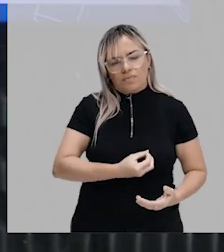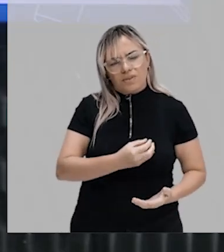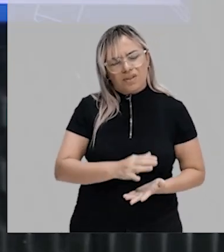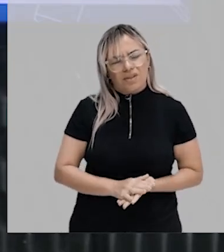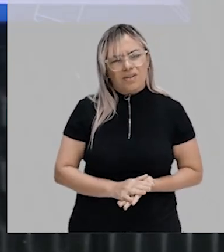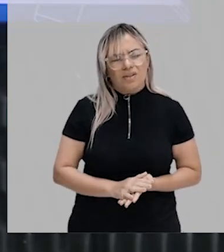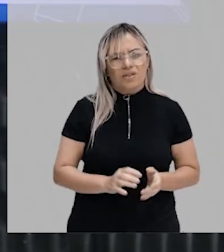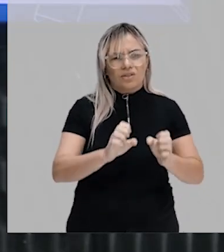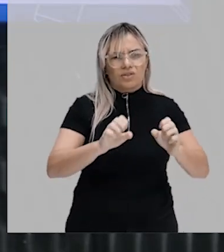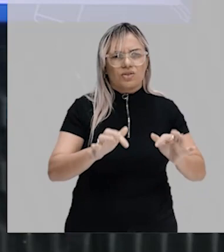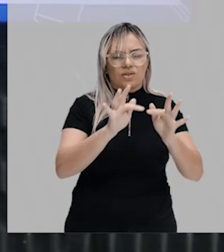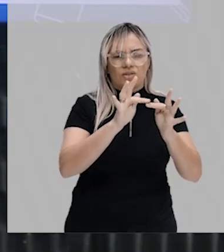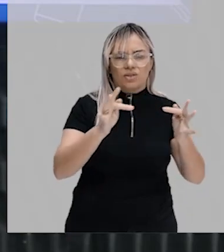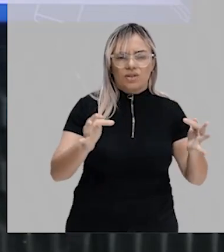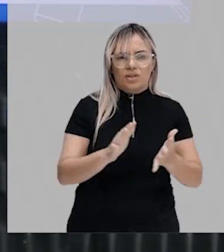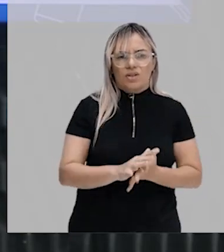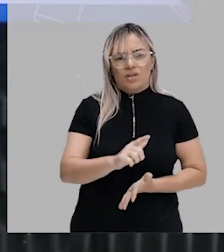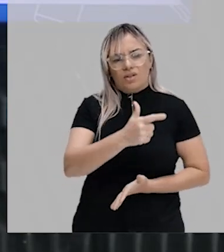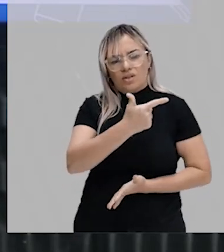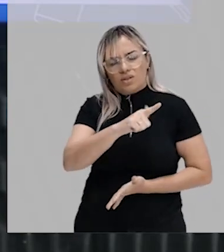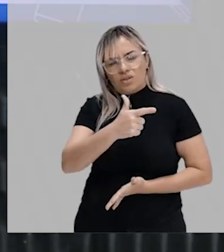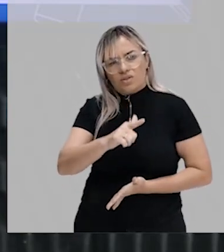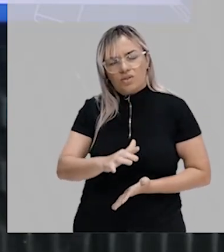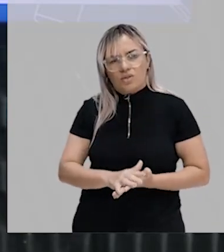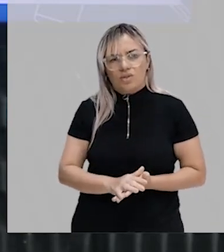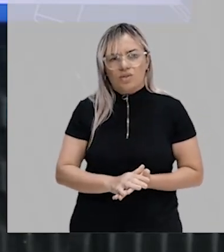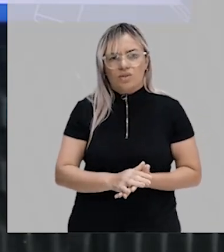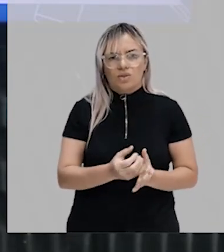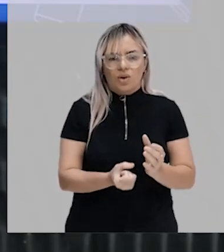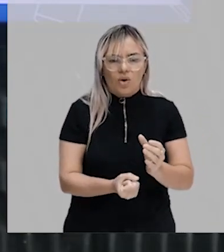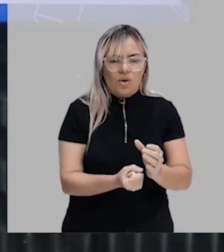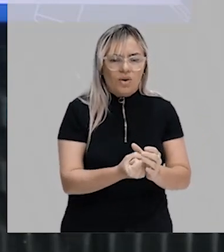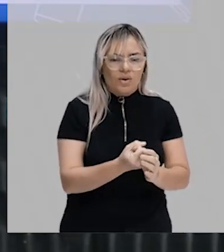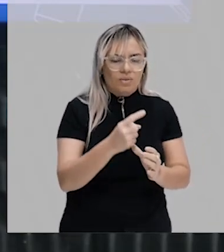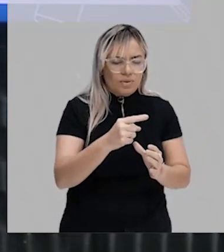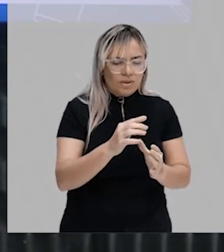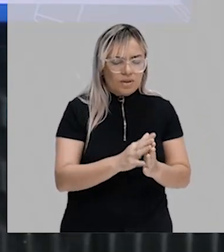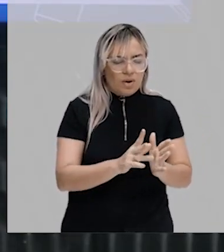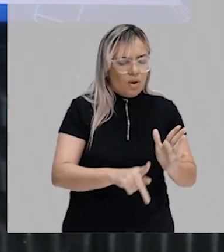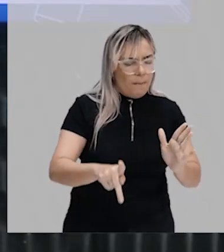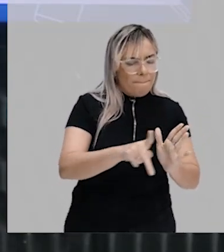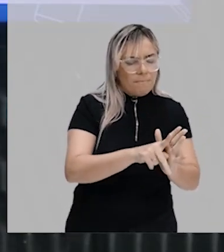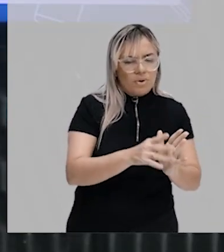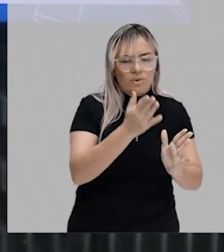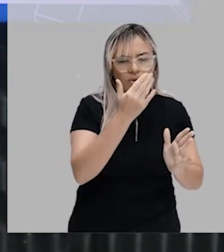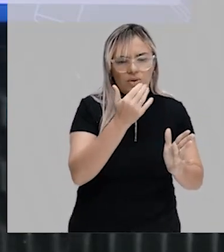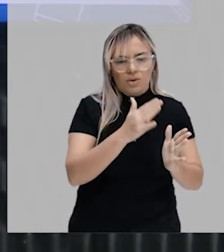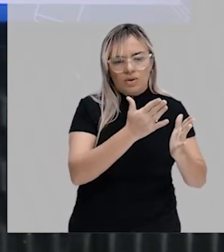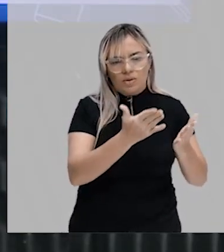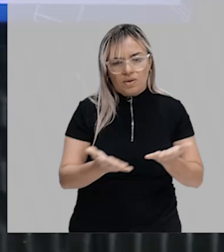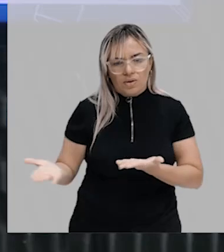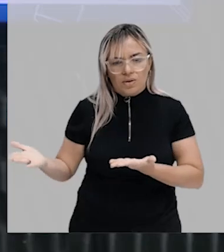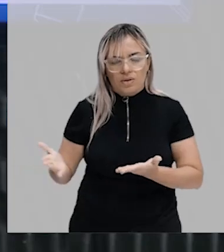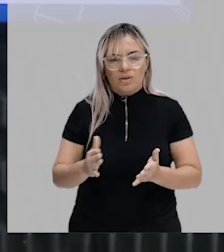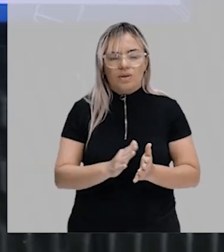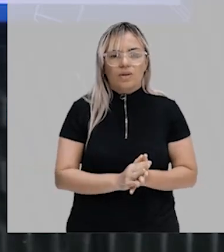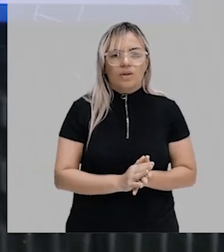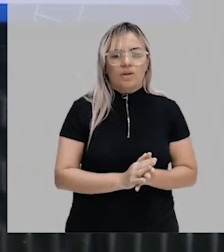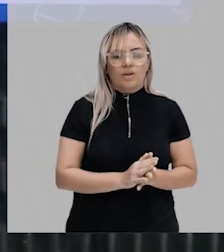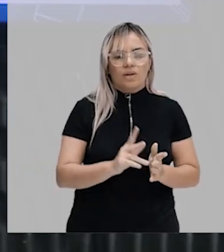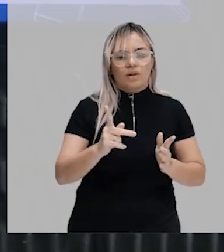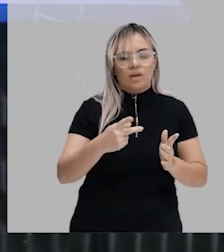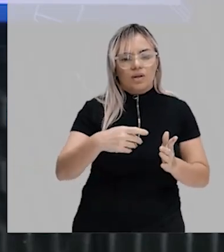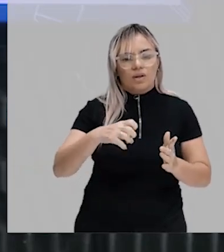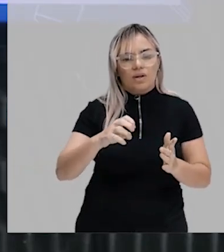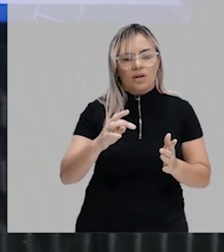simples, eles não tinham capacidade de produzir o seu próprio alimento. Então, eles eram heterótrofos. Eles tinham que